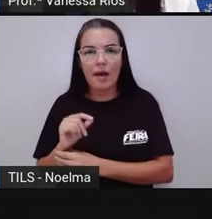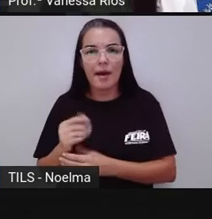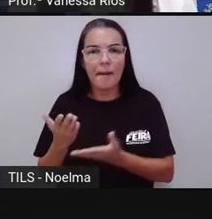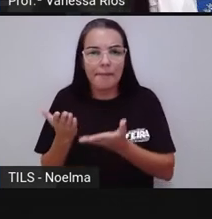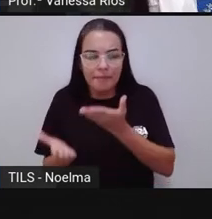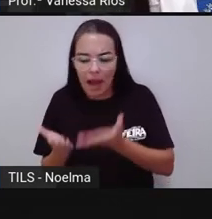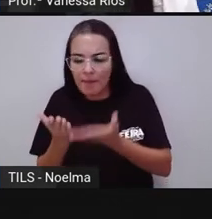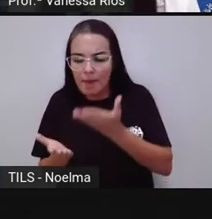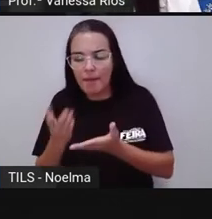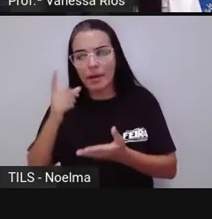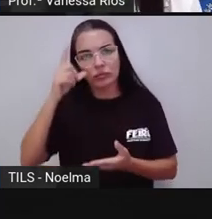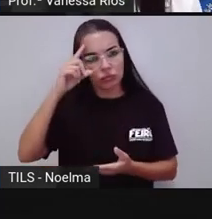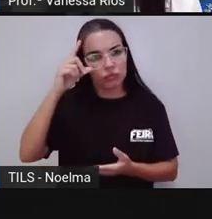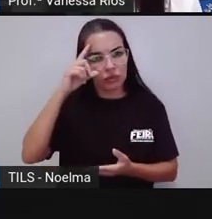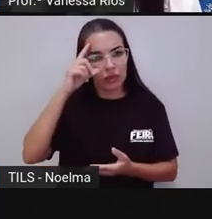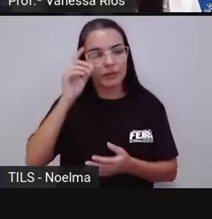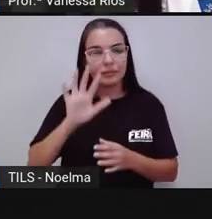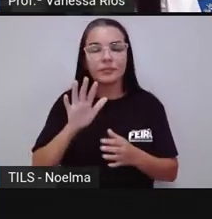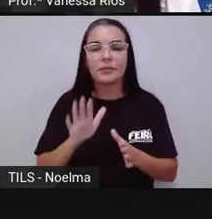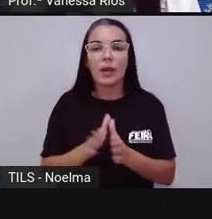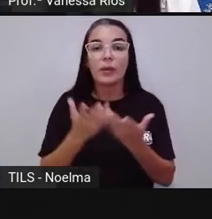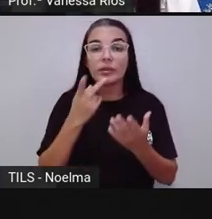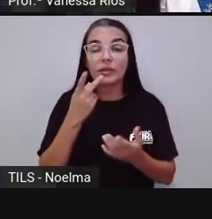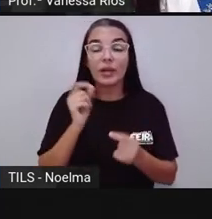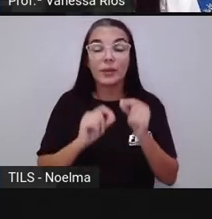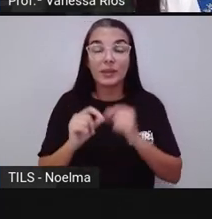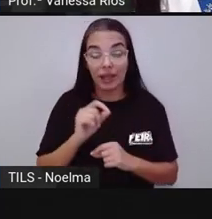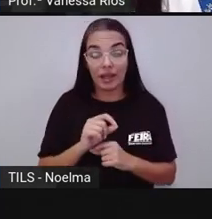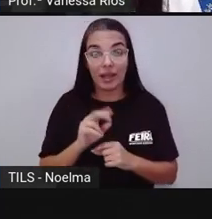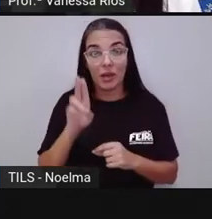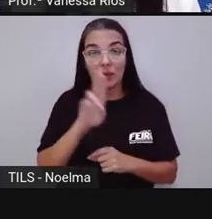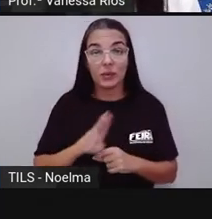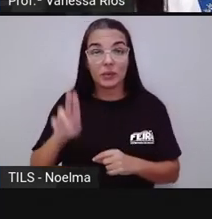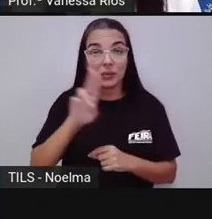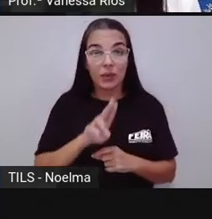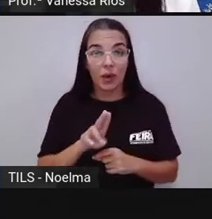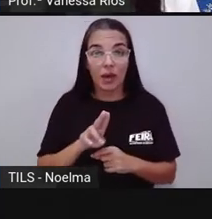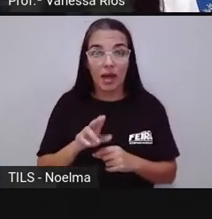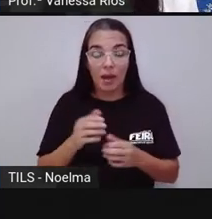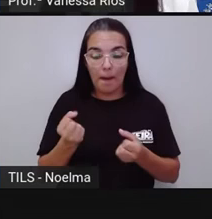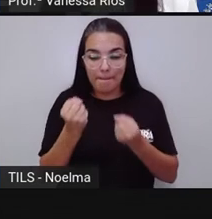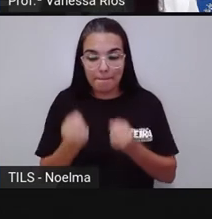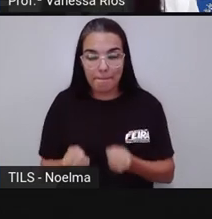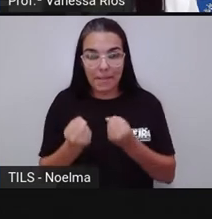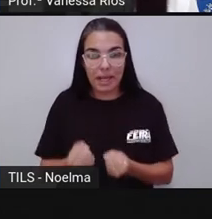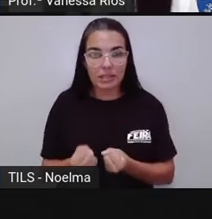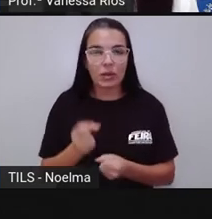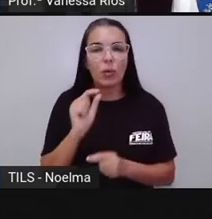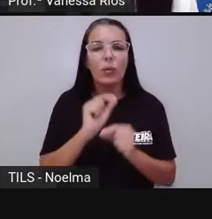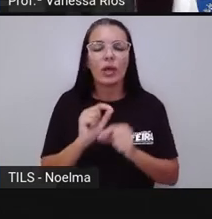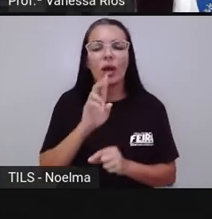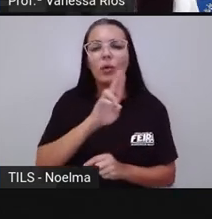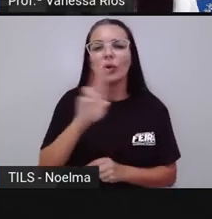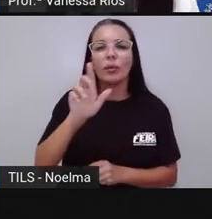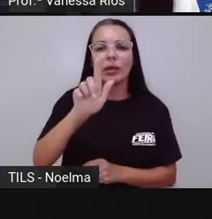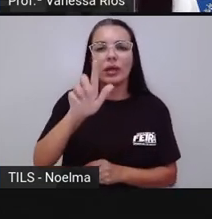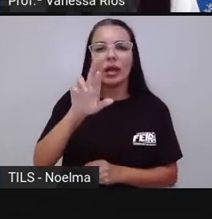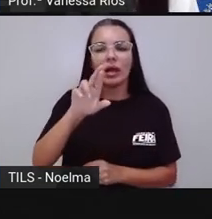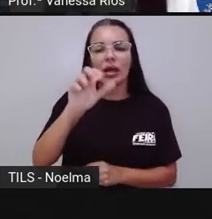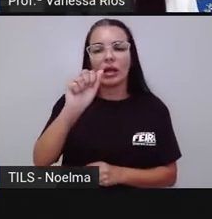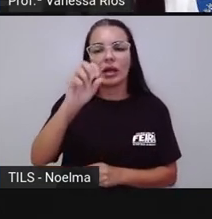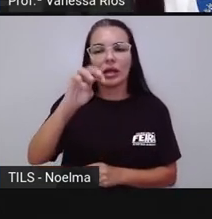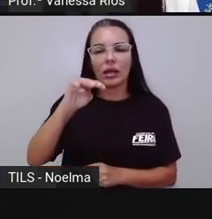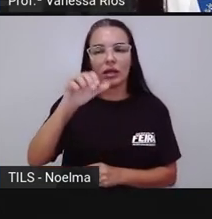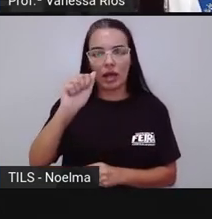sal do mar morto, dos oceanos, a Pró utilizou aí grama. Foi o grama, que é uma unidade de medida